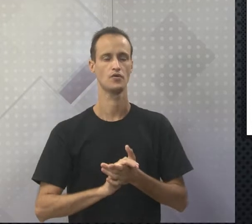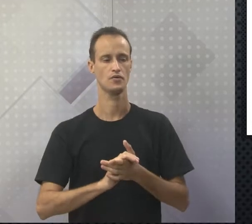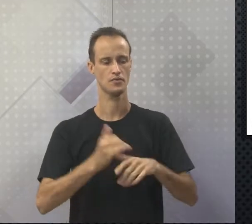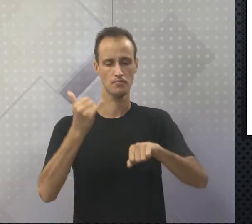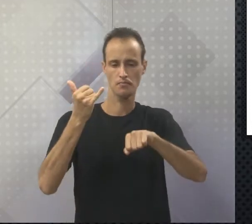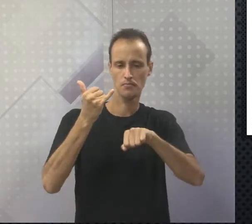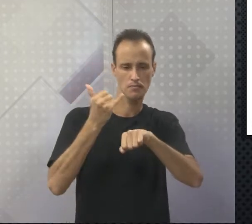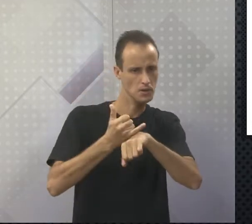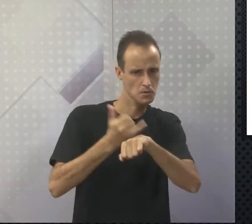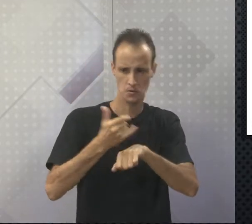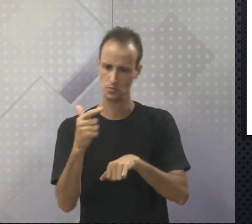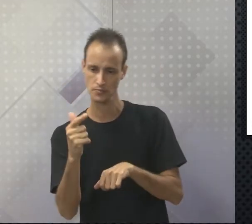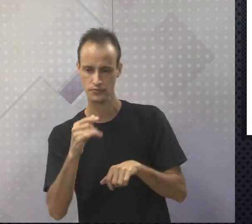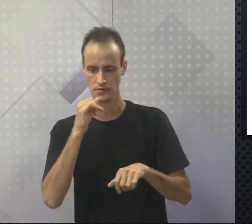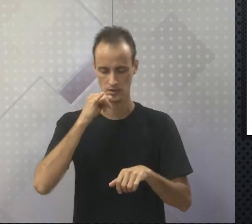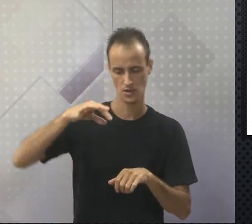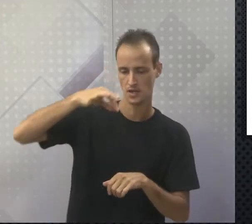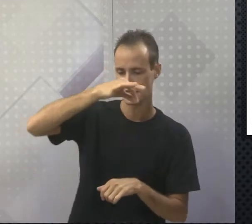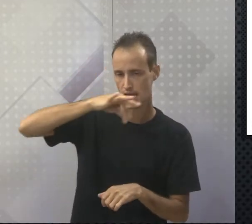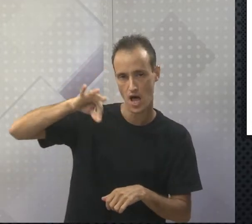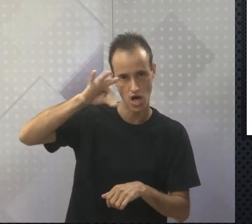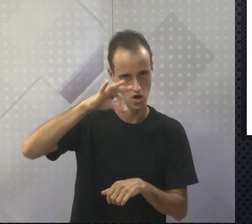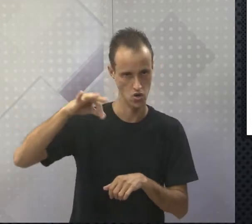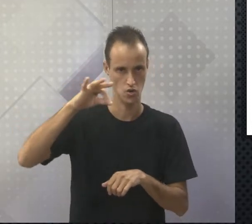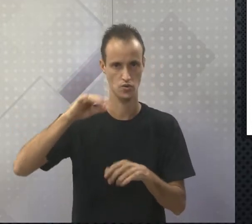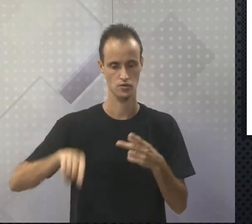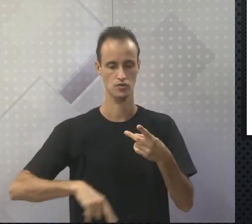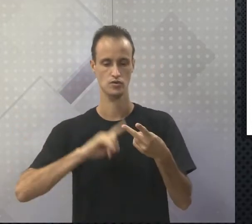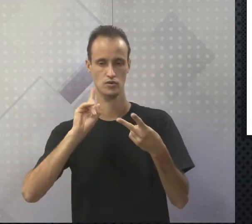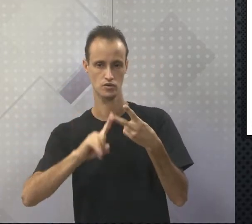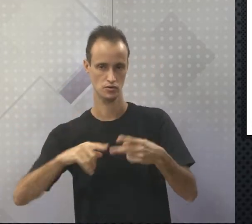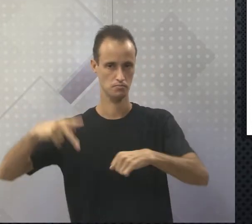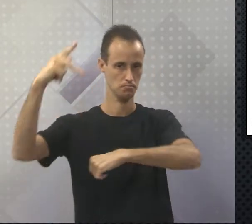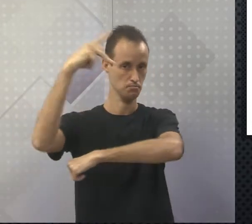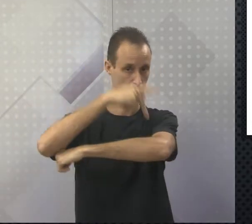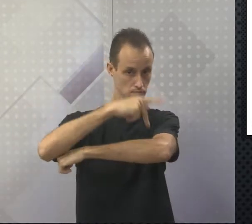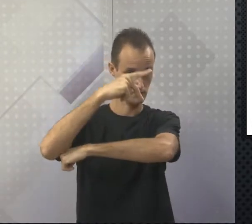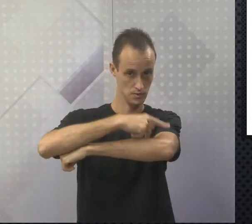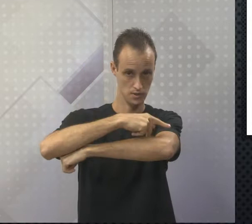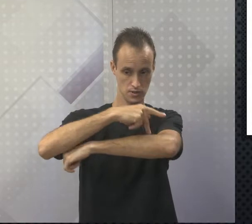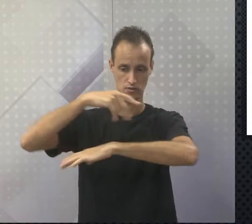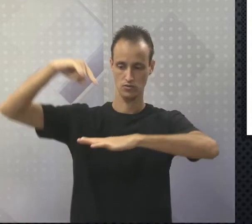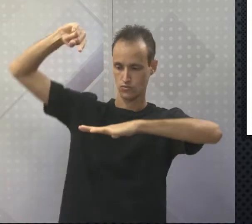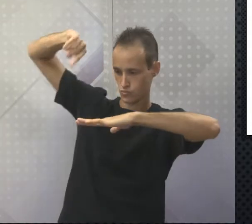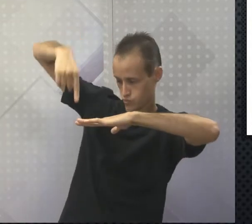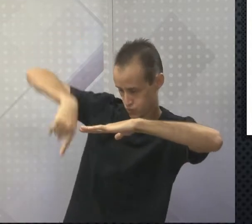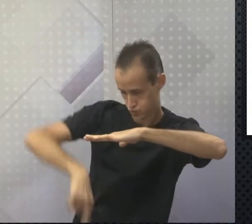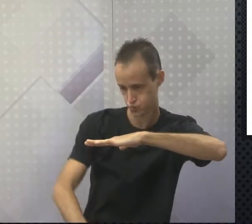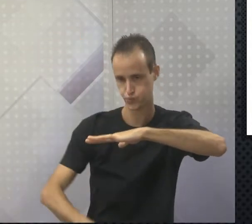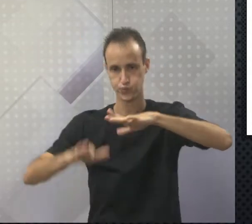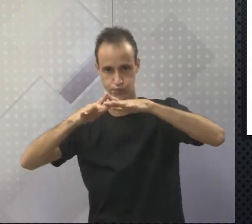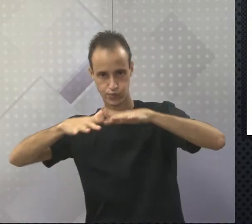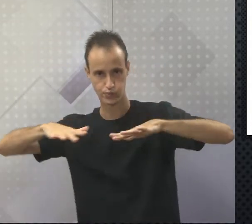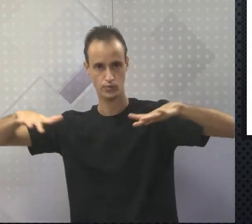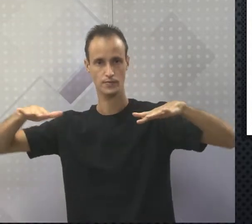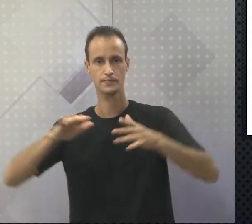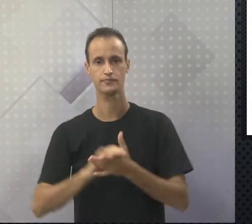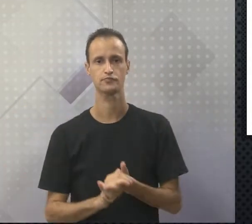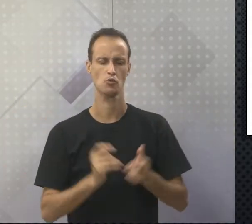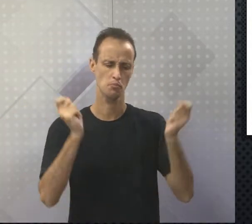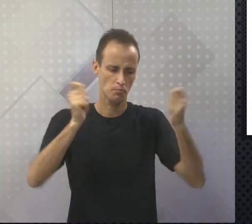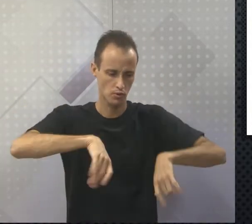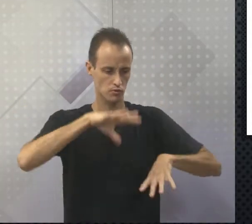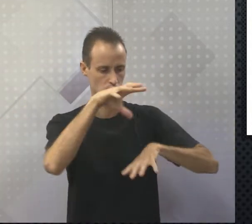não metálicos, como o sal marinho e o petróleo. Por isso que tem a parte marítima. Esse tipo de extrativismo pode ser